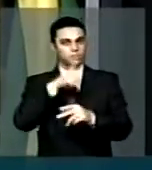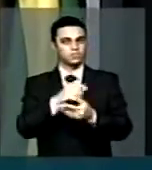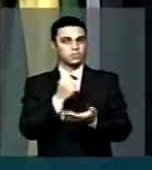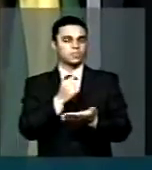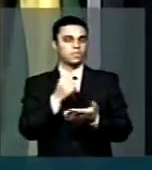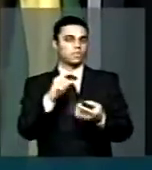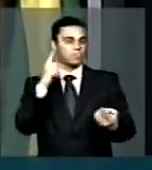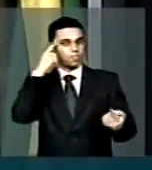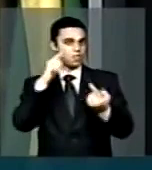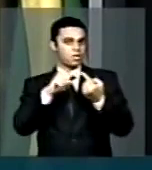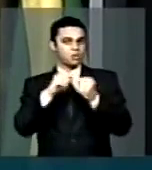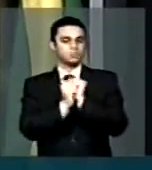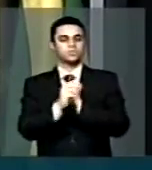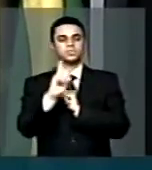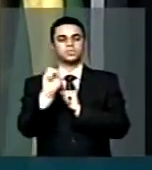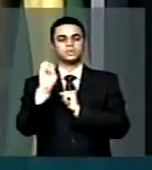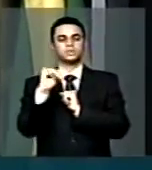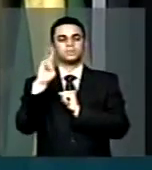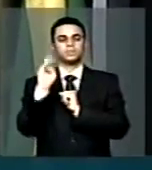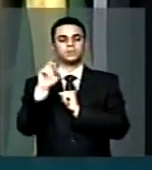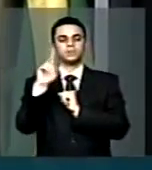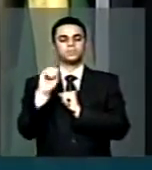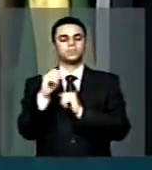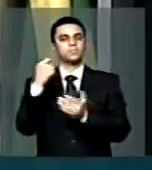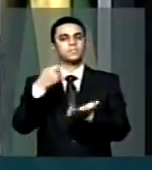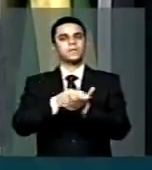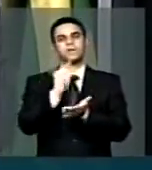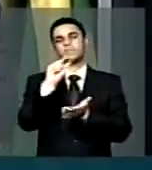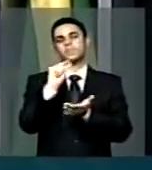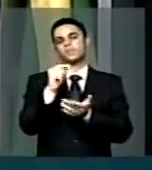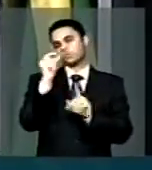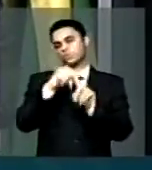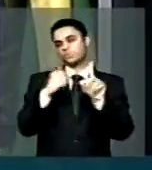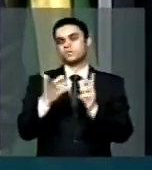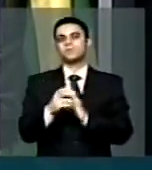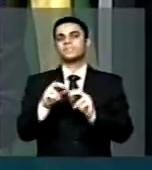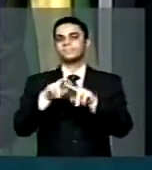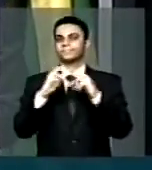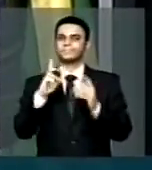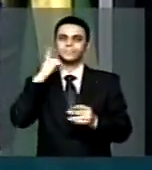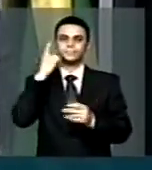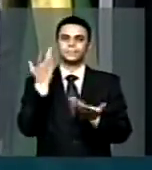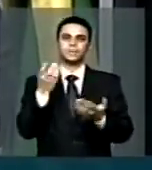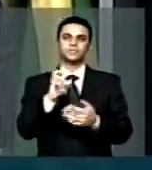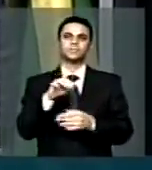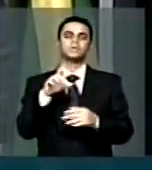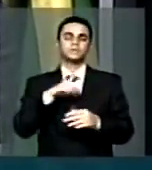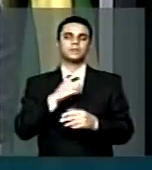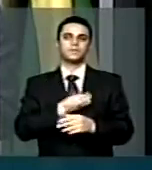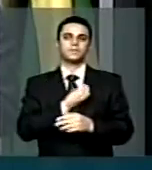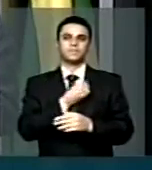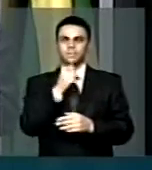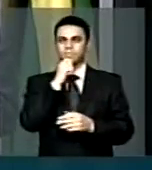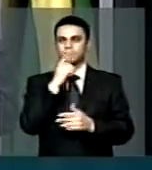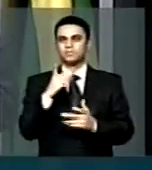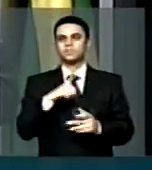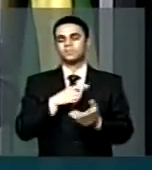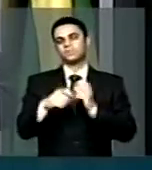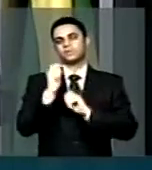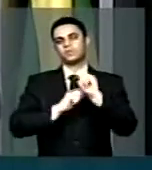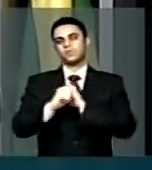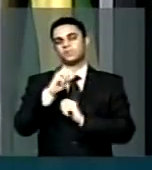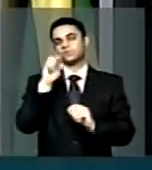e paga uma beirinha por mês. E aí o deputado Moreira está lá, está lá com um negócio